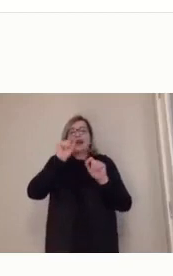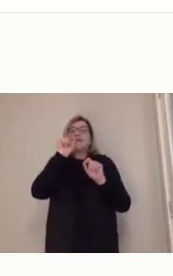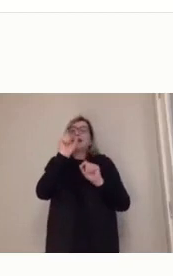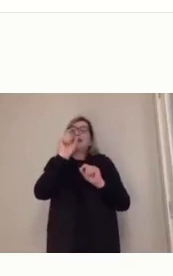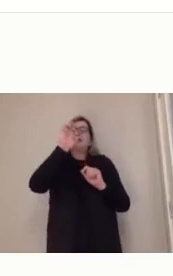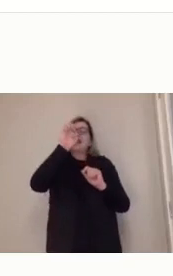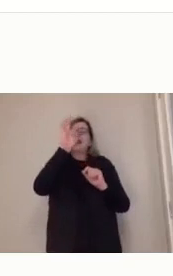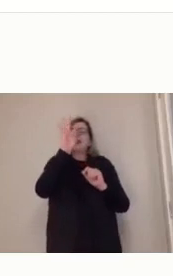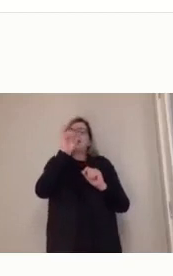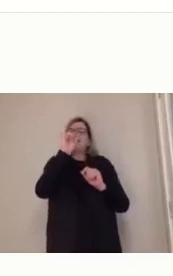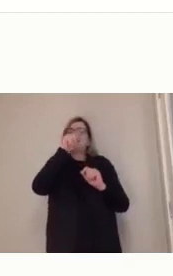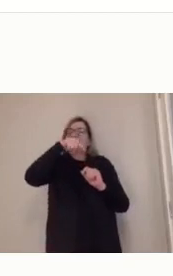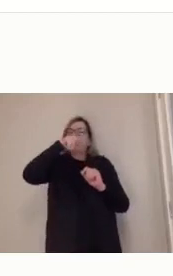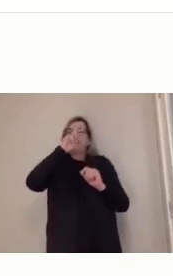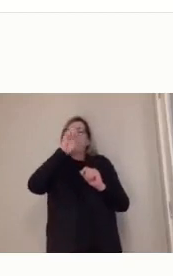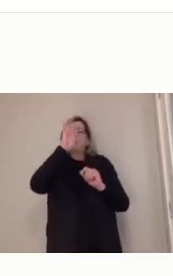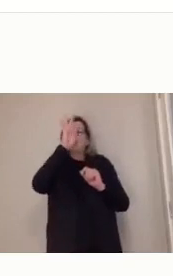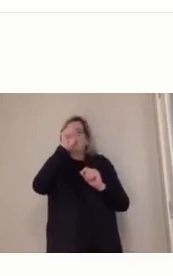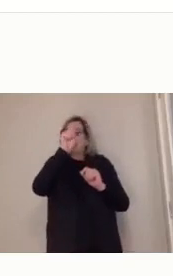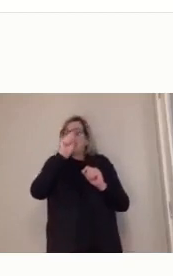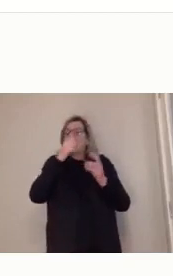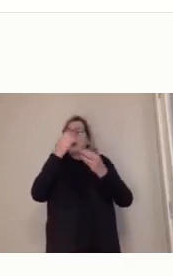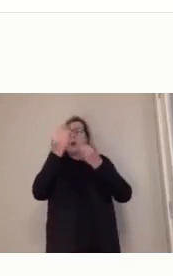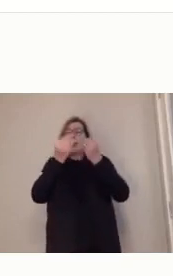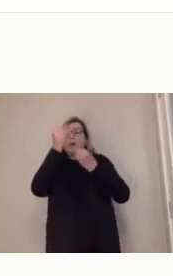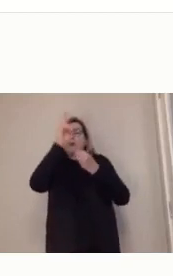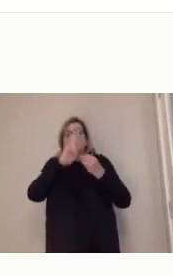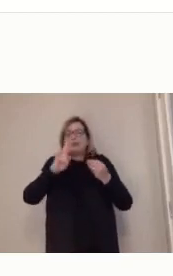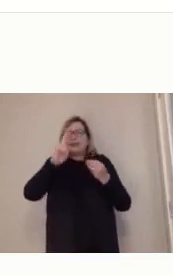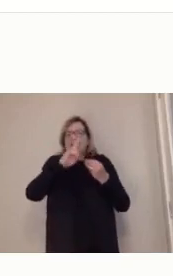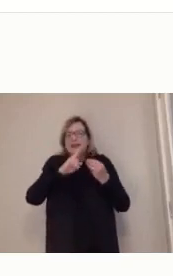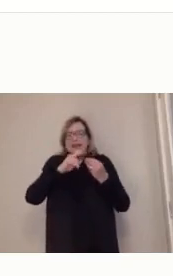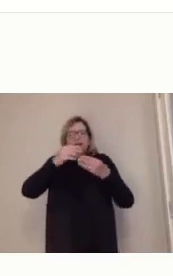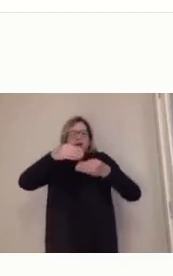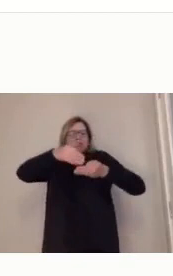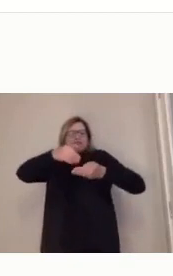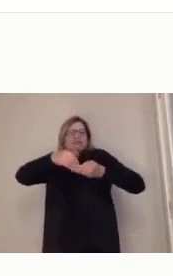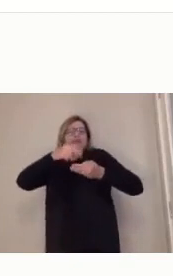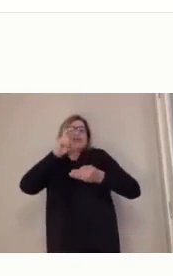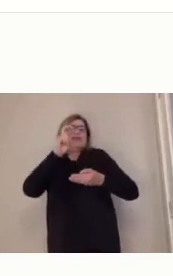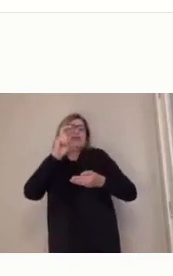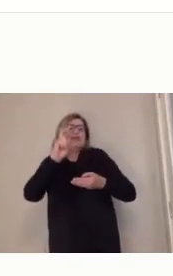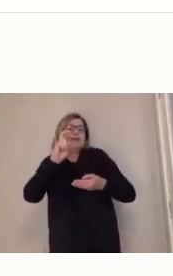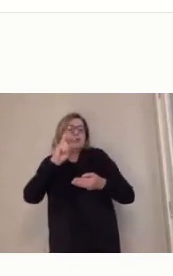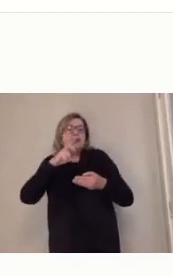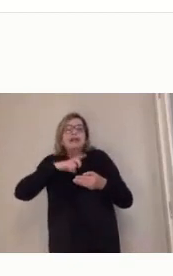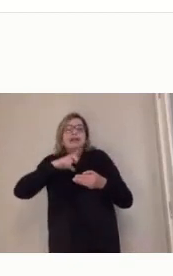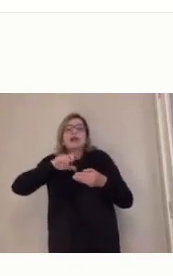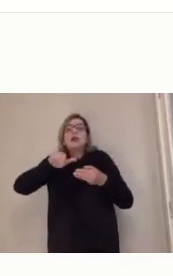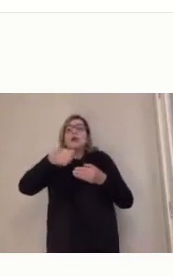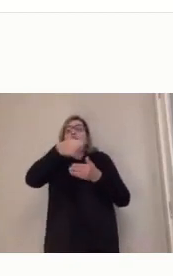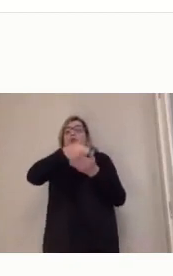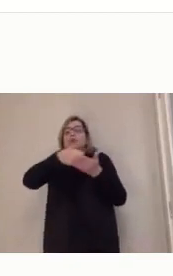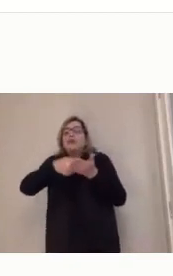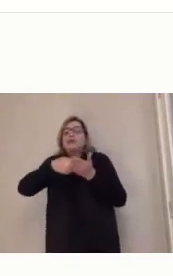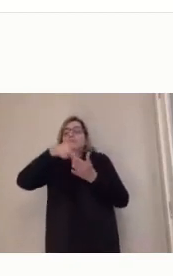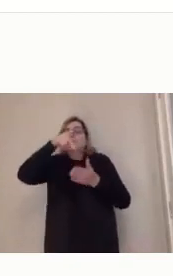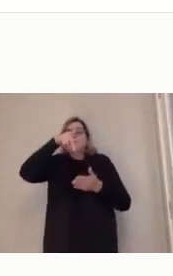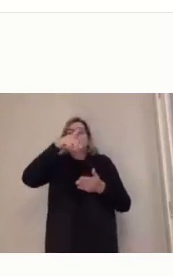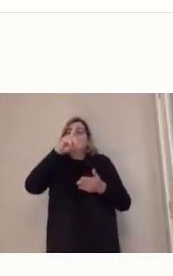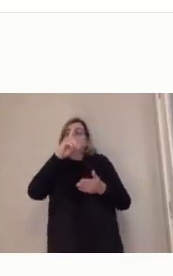digitais, que tem cinco páginas, e um outro PDF sobre ambiente virtual de aprendizagem, que também tem